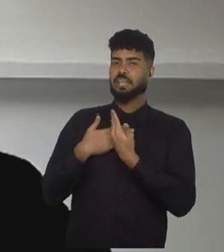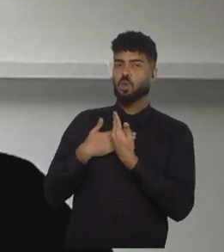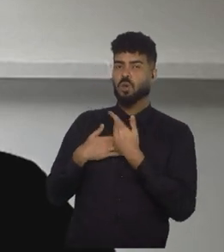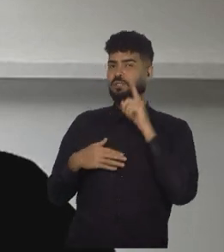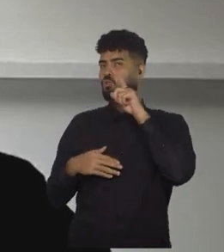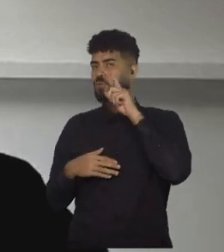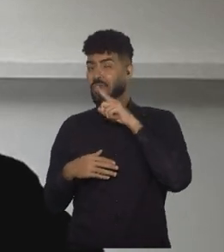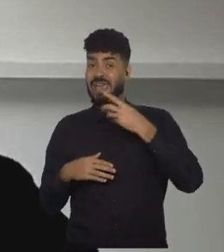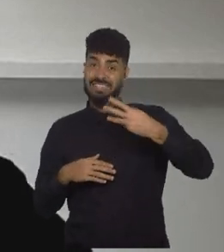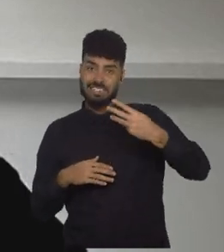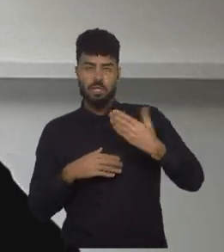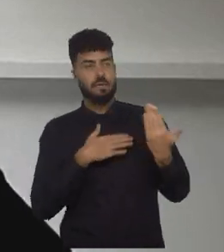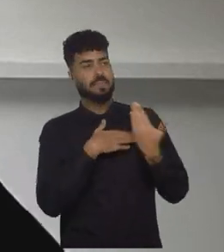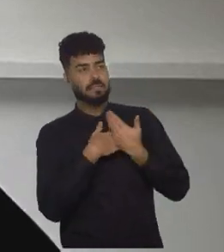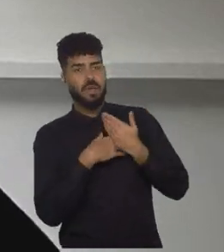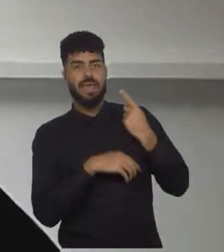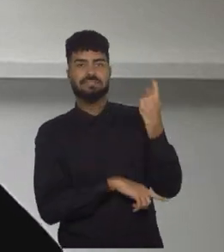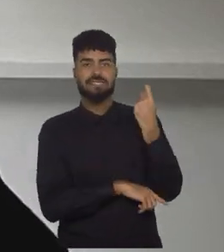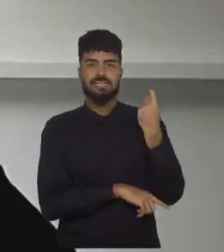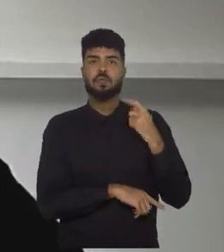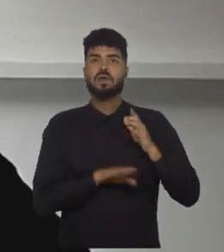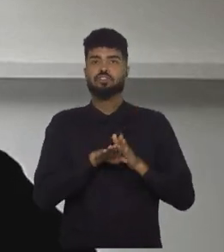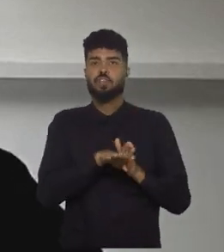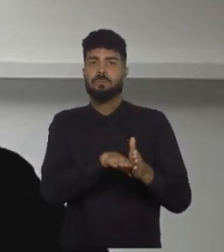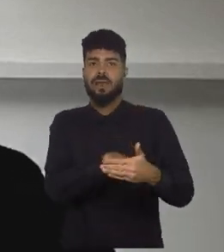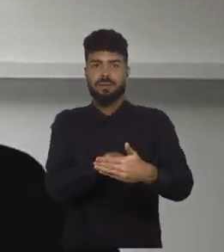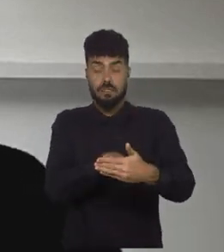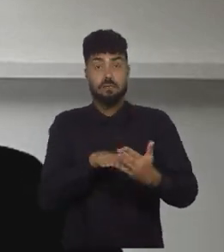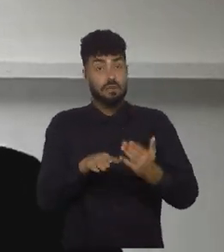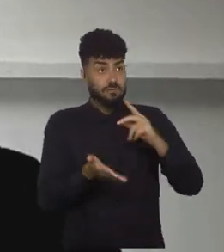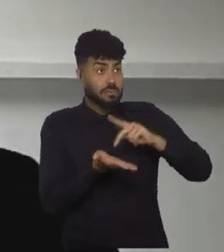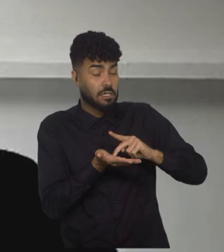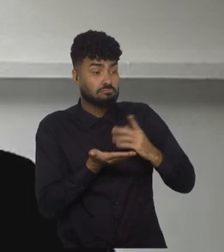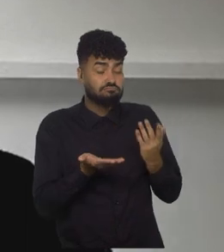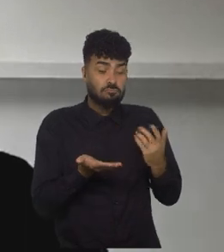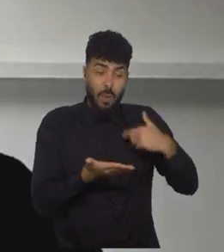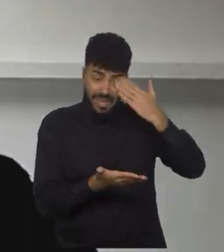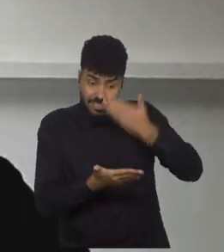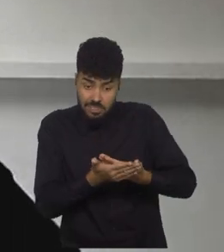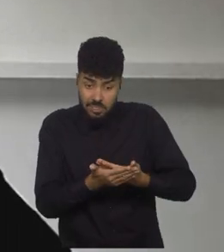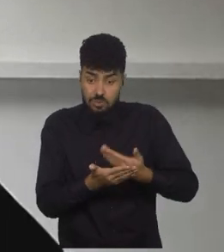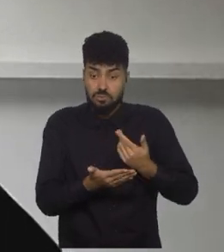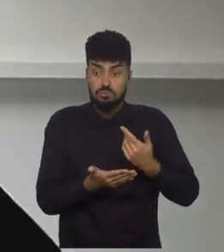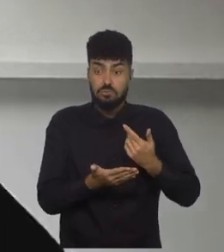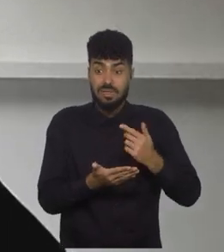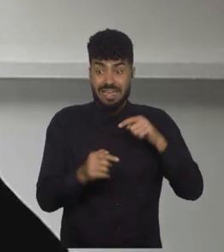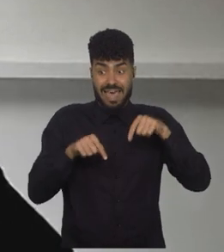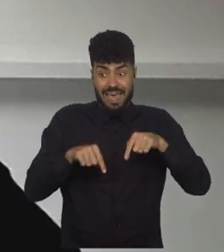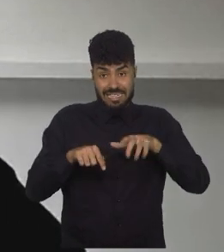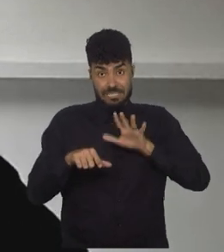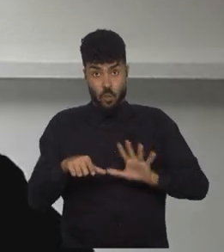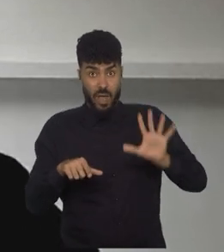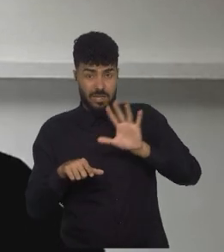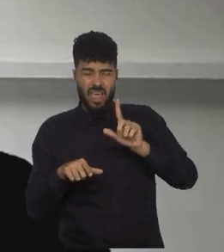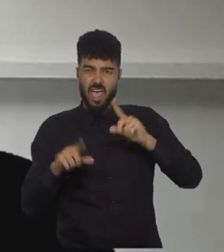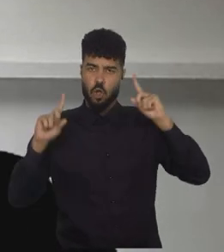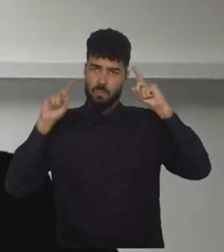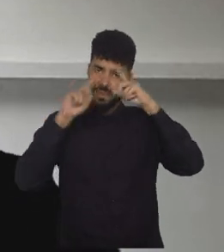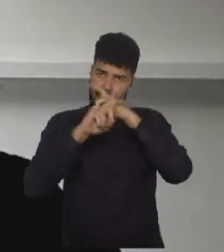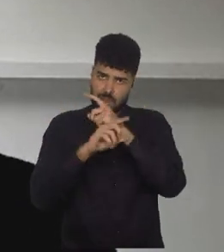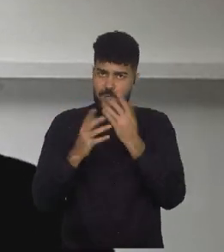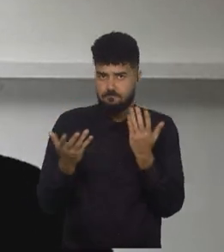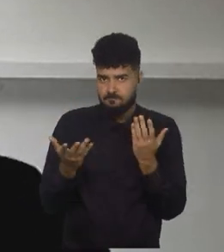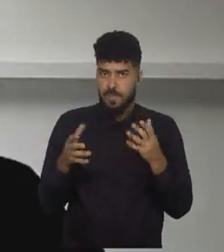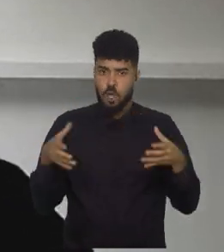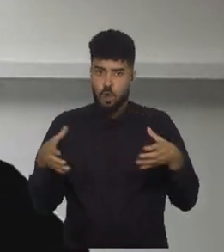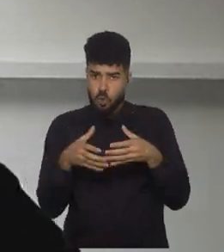terceiro lugar também, com a seleção da Jamaica. Então, eu acho que é uma situação complicada, assim, como eu falei. Acho